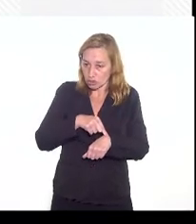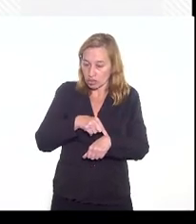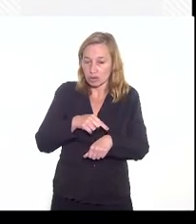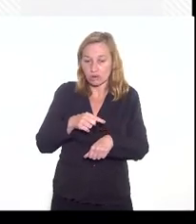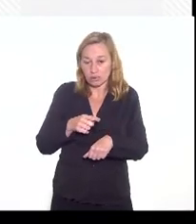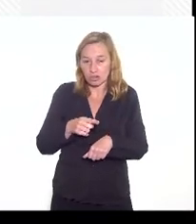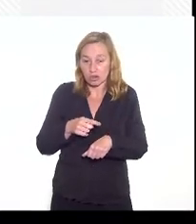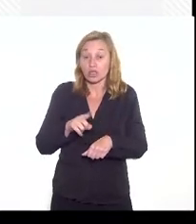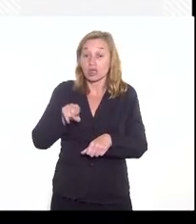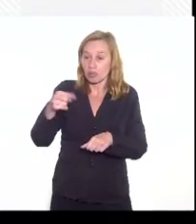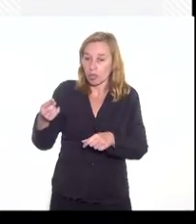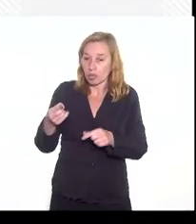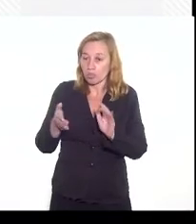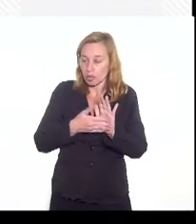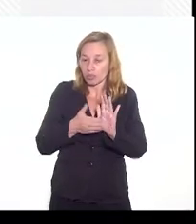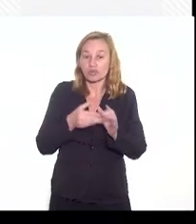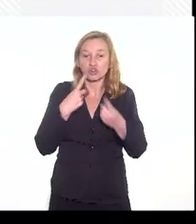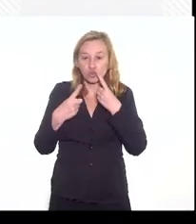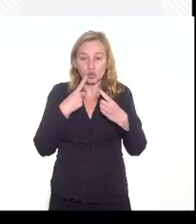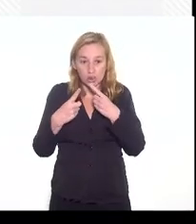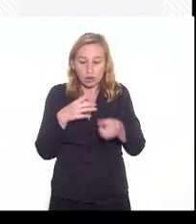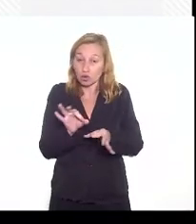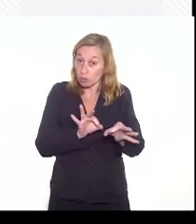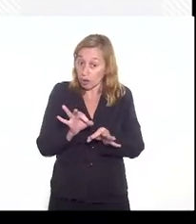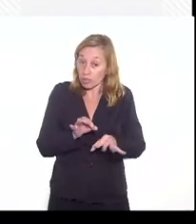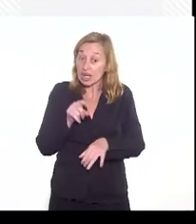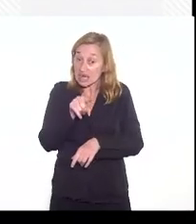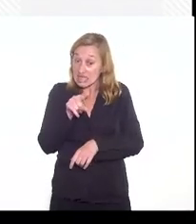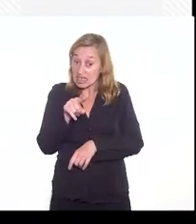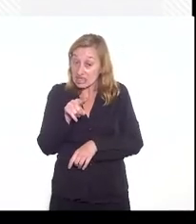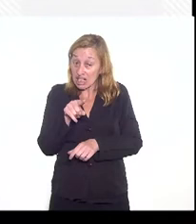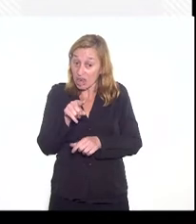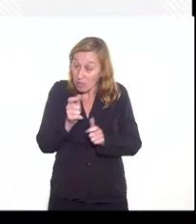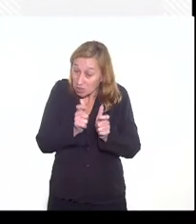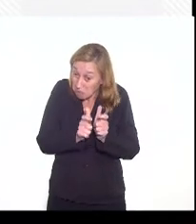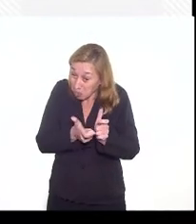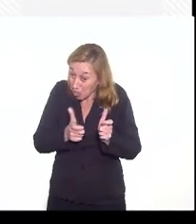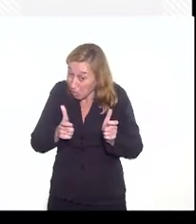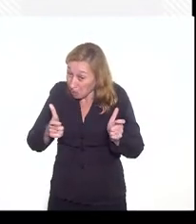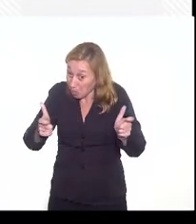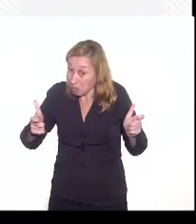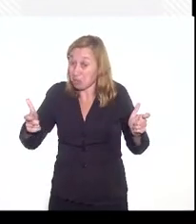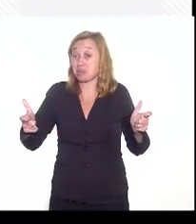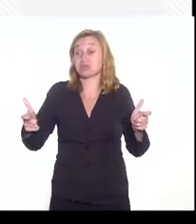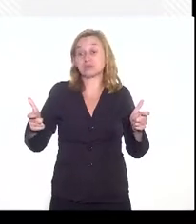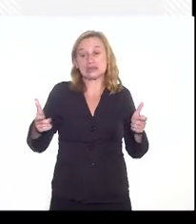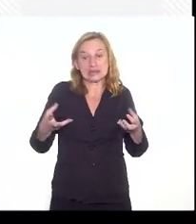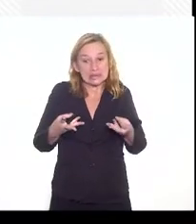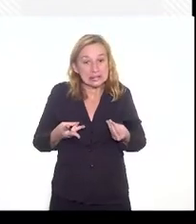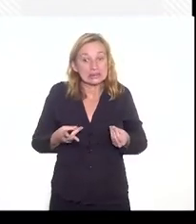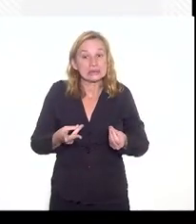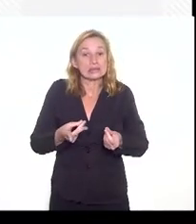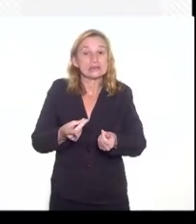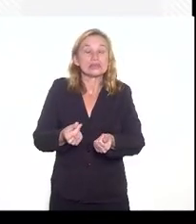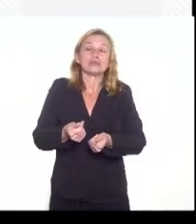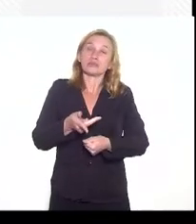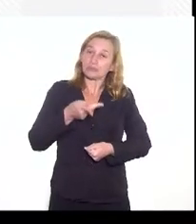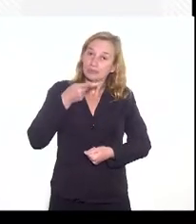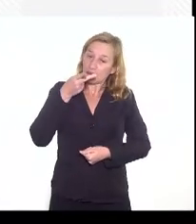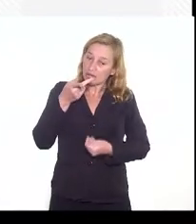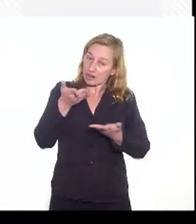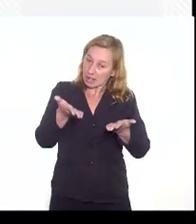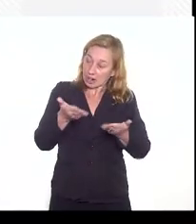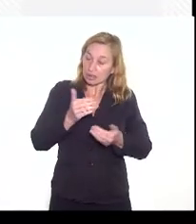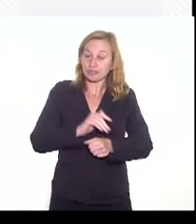discussão do plano e talvez esse seja o mais delicado de todas